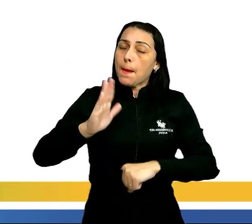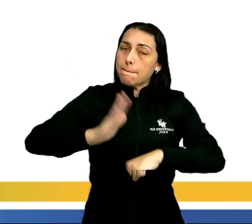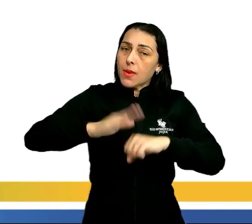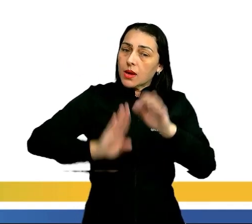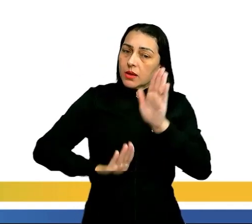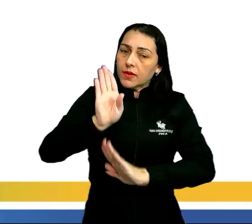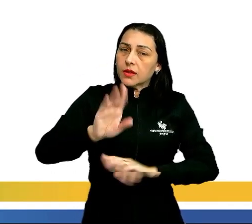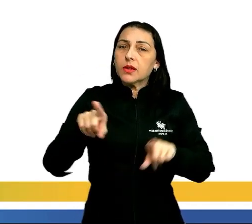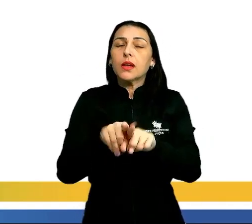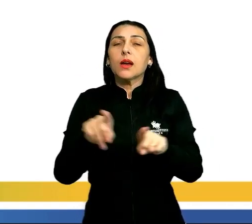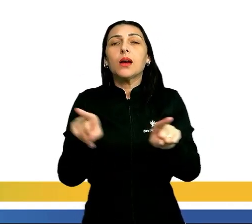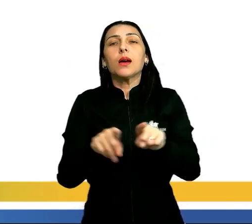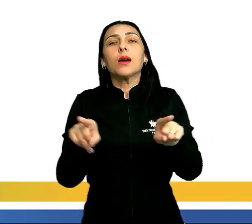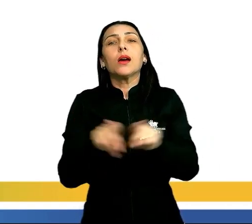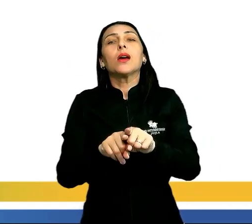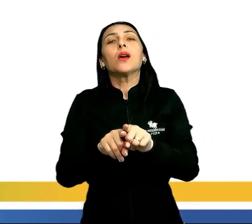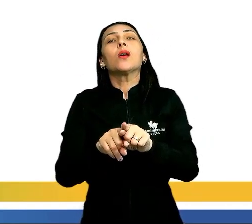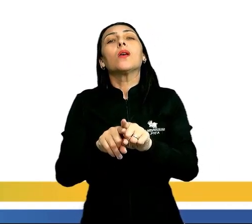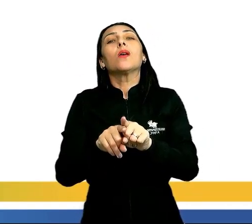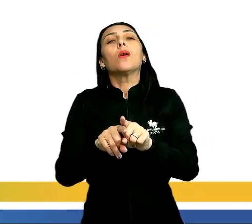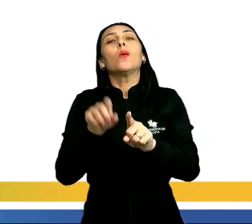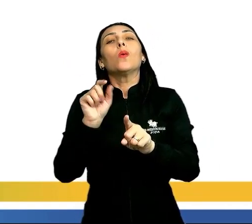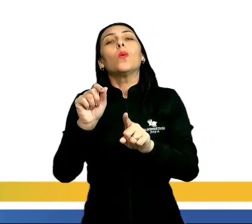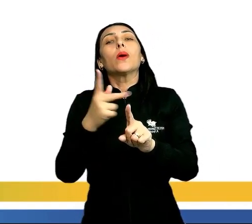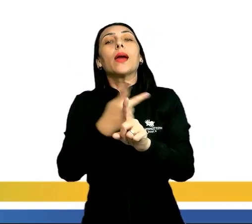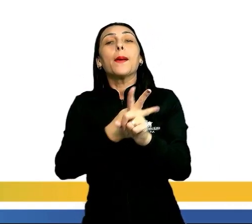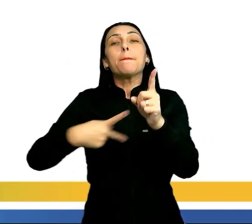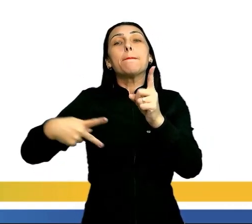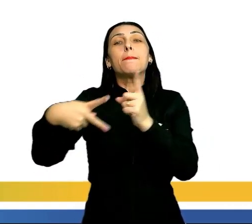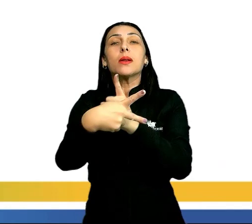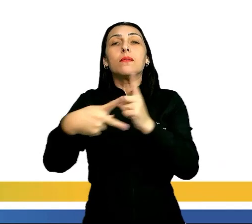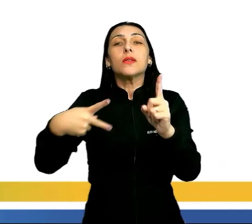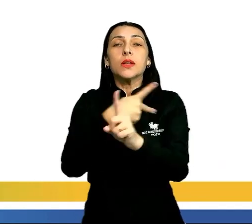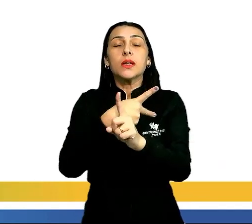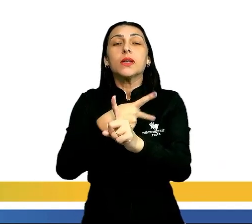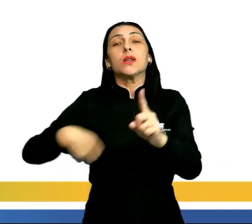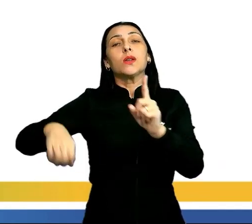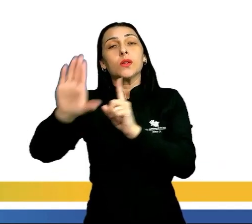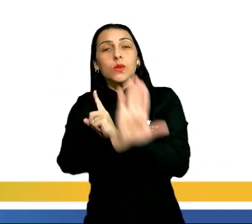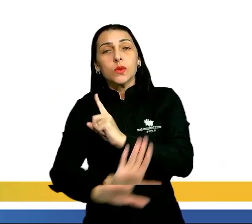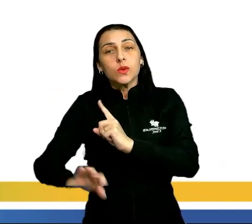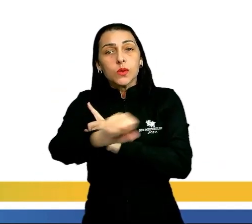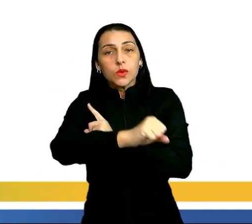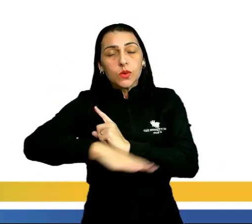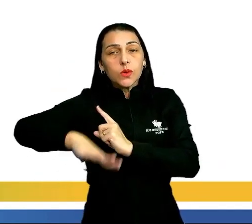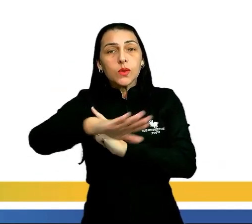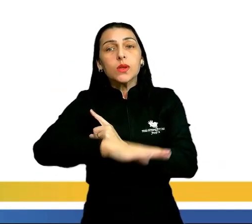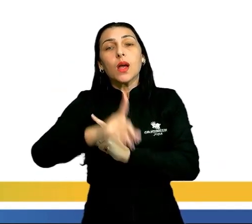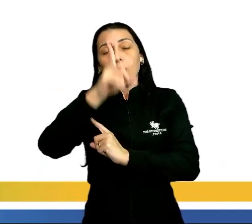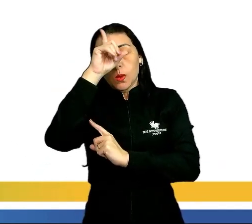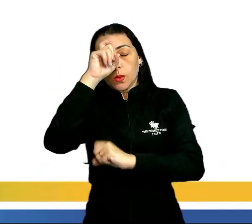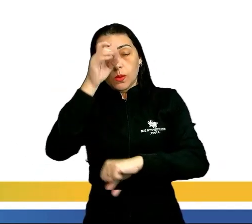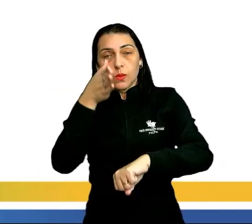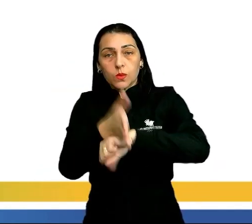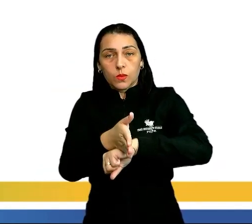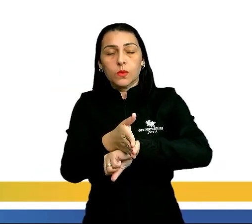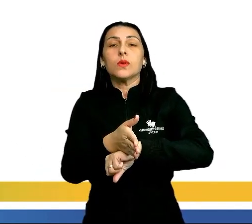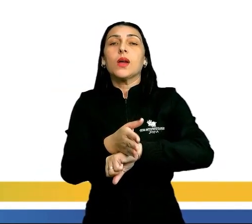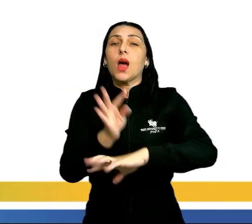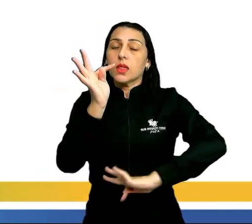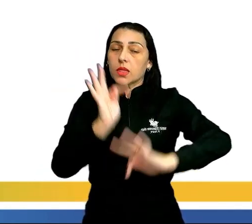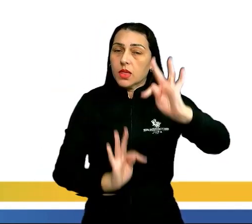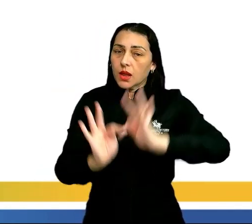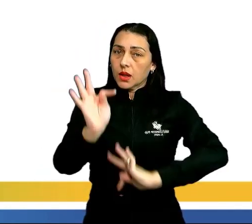elevados com previdência social. E por último, o setor médico hospitalar, que é caracterizado como de alta